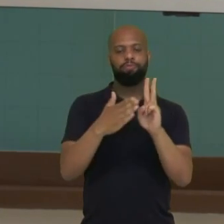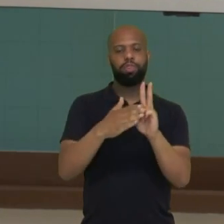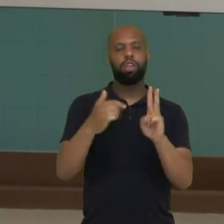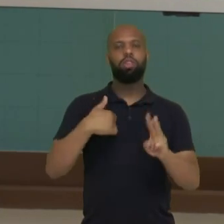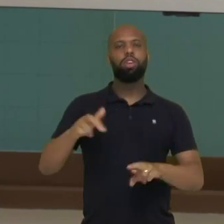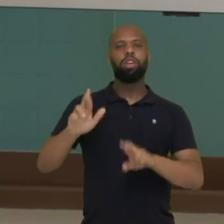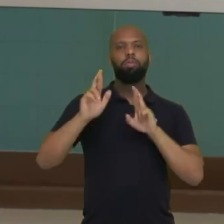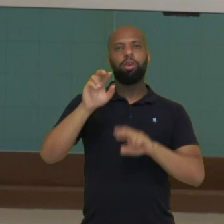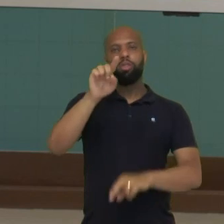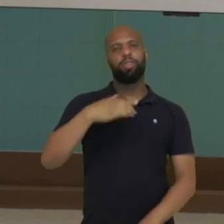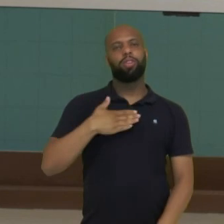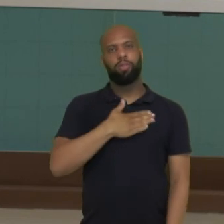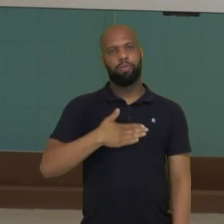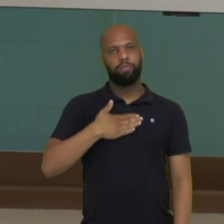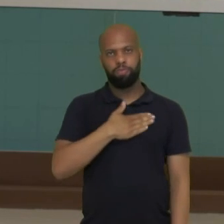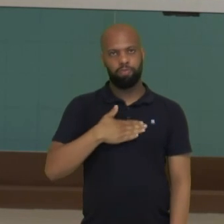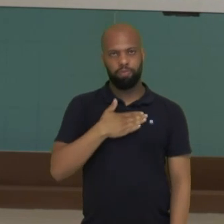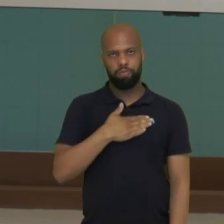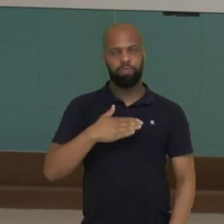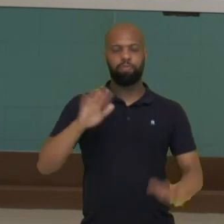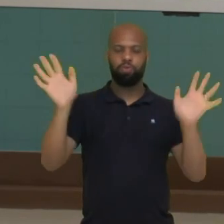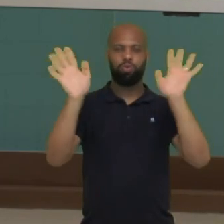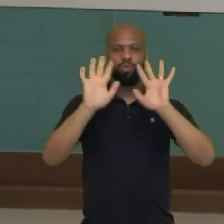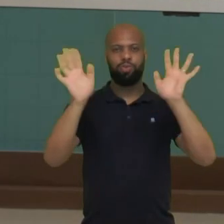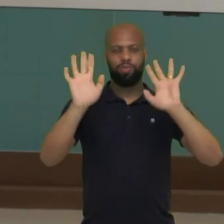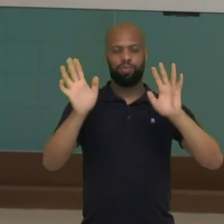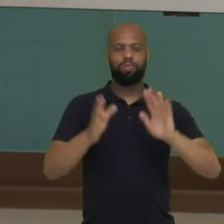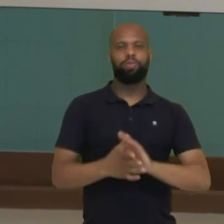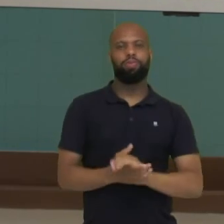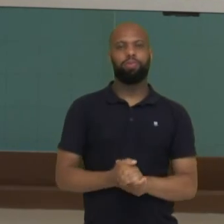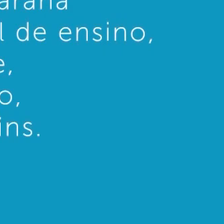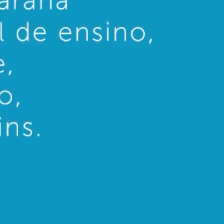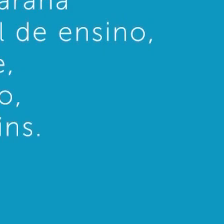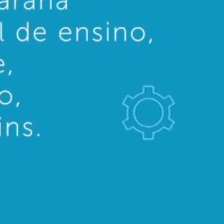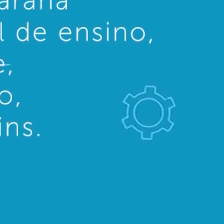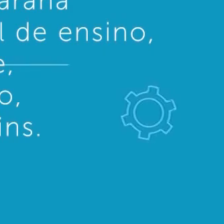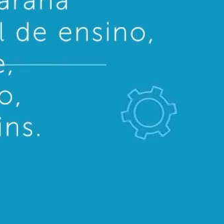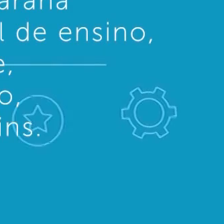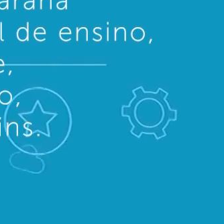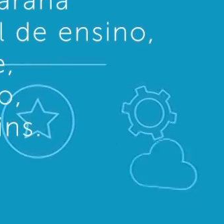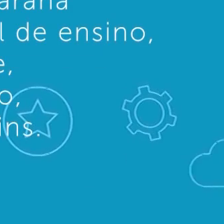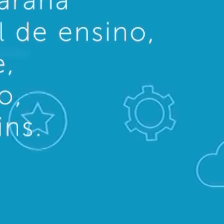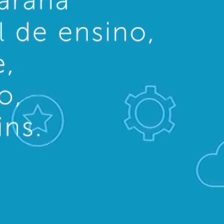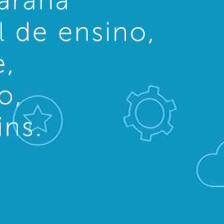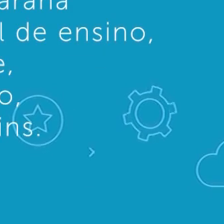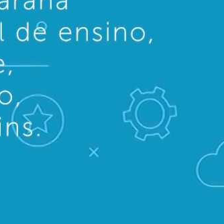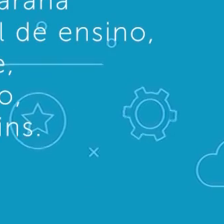indígenas. Esperamos que vocês tenham gostado e até breve! Transcrição e Legendas